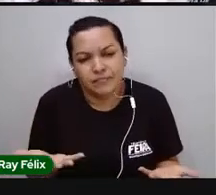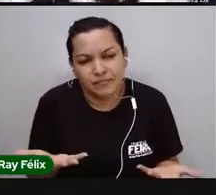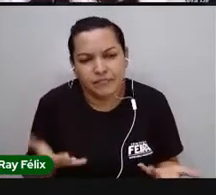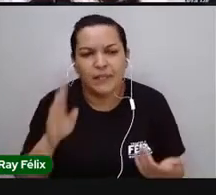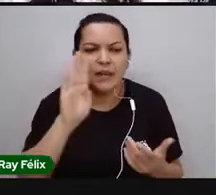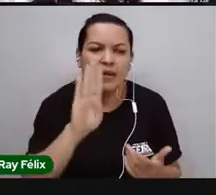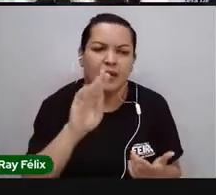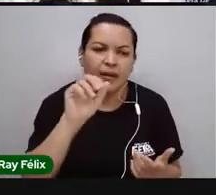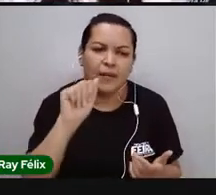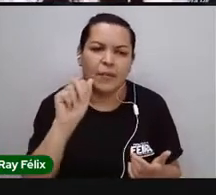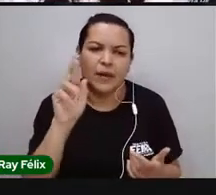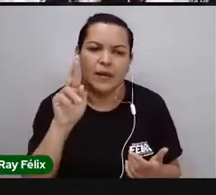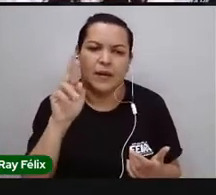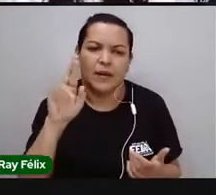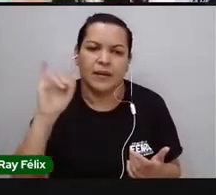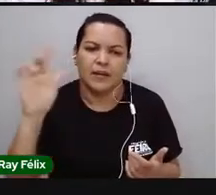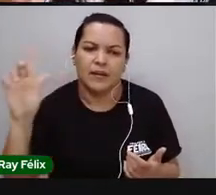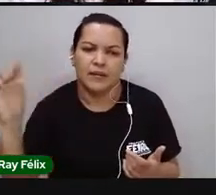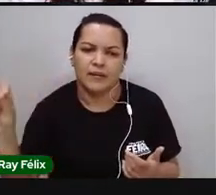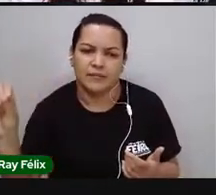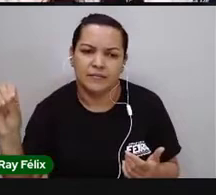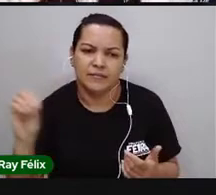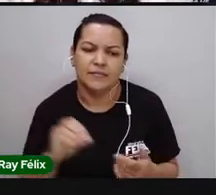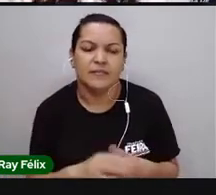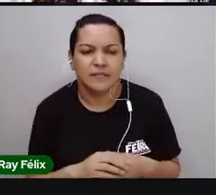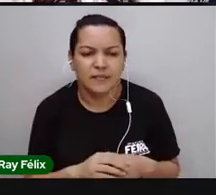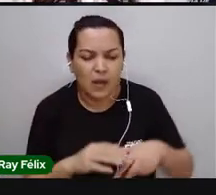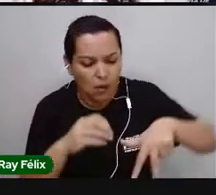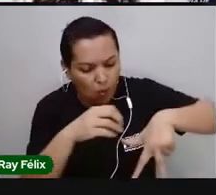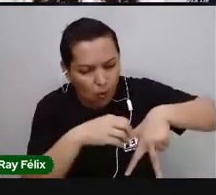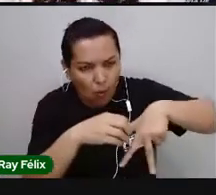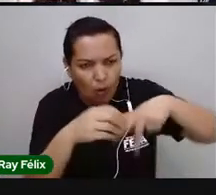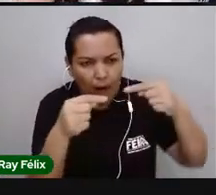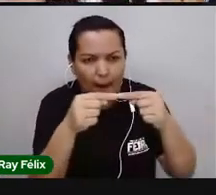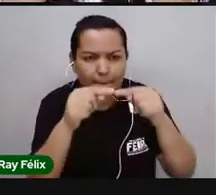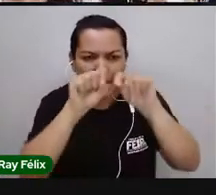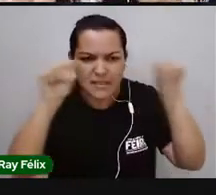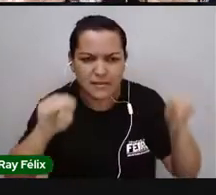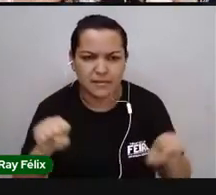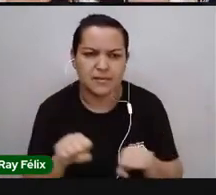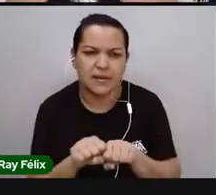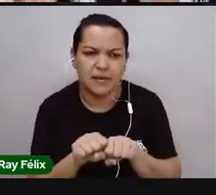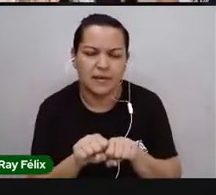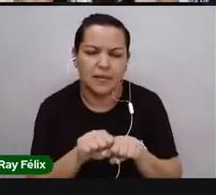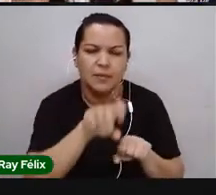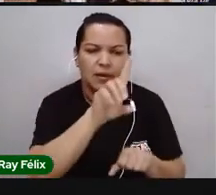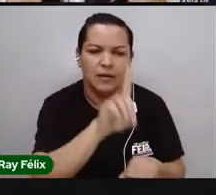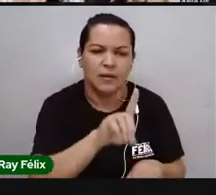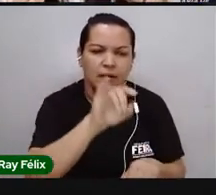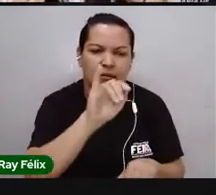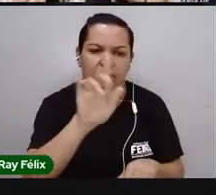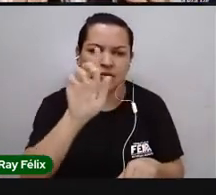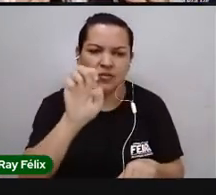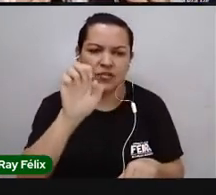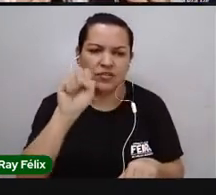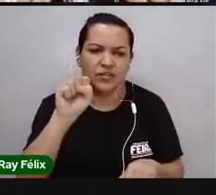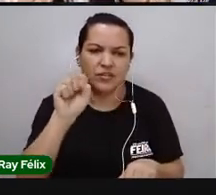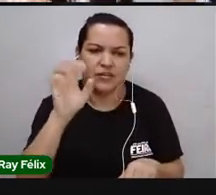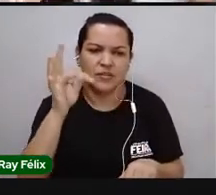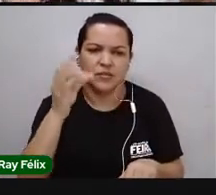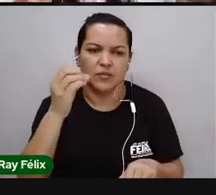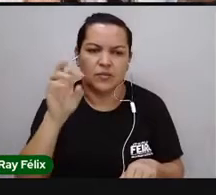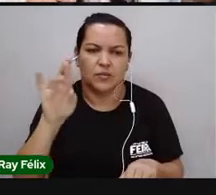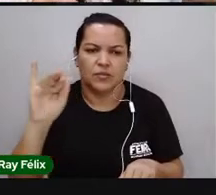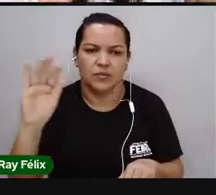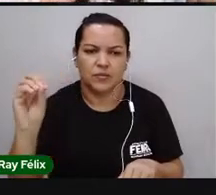a gente tem esses órgãos relacionados ao nosso sistema digestório. Então, a gente precisa sempre ficar atento a isso. Ok?